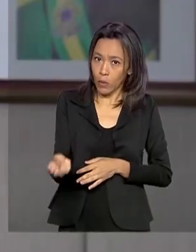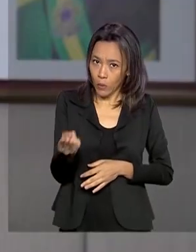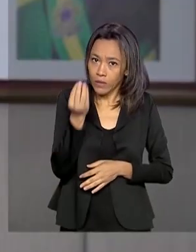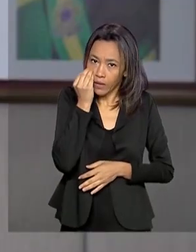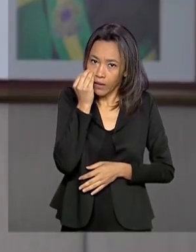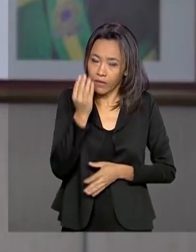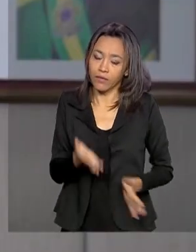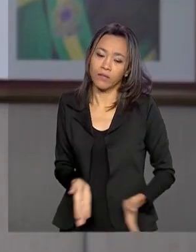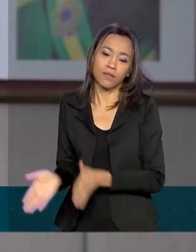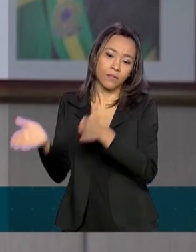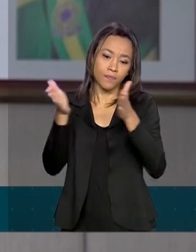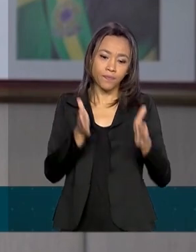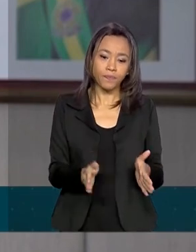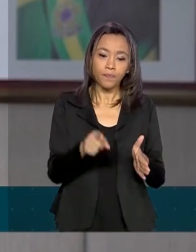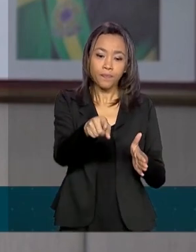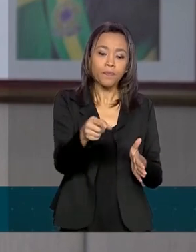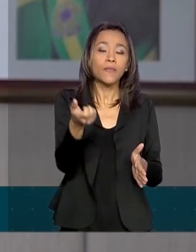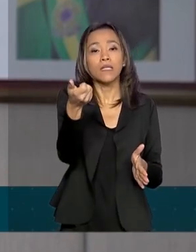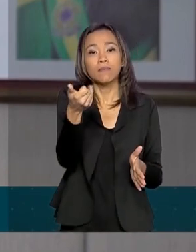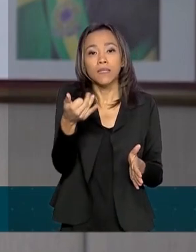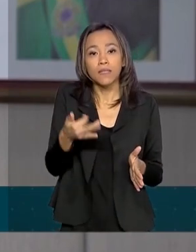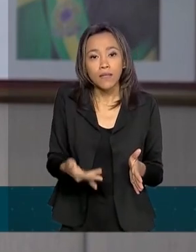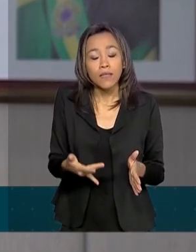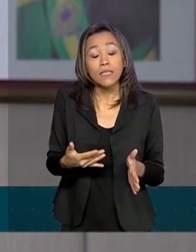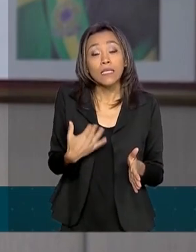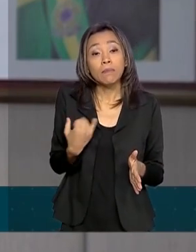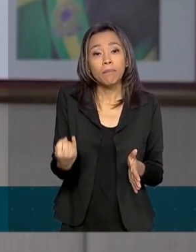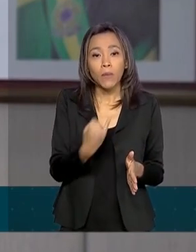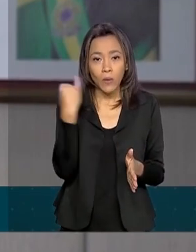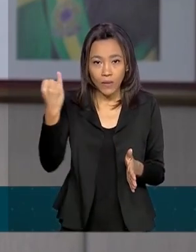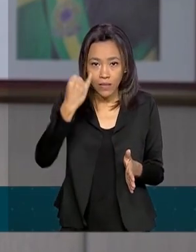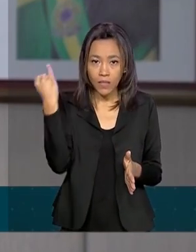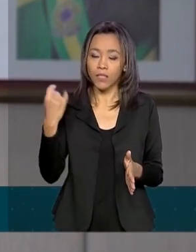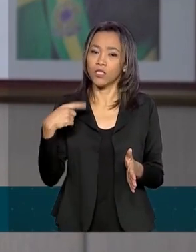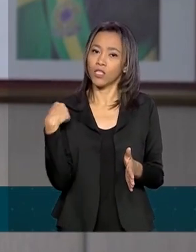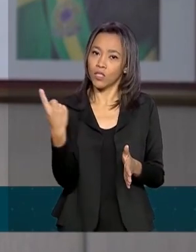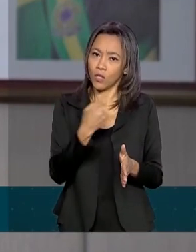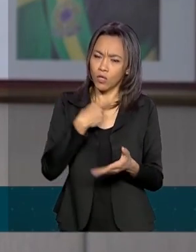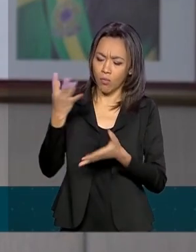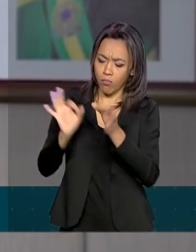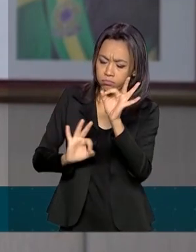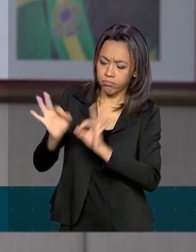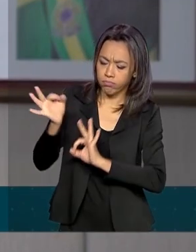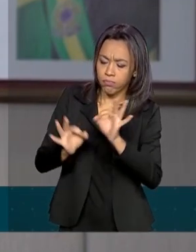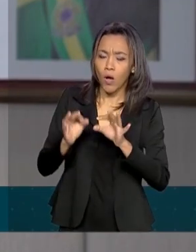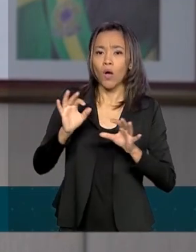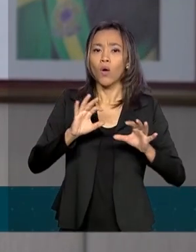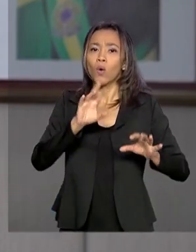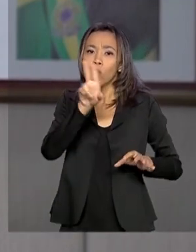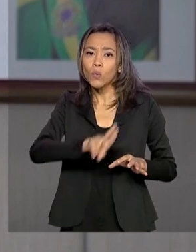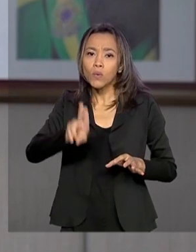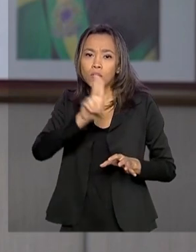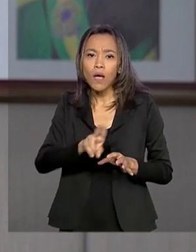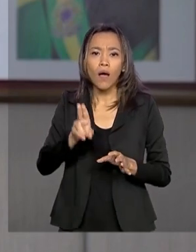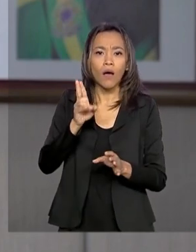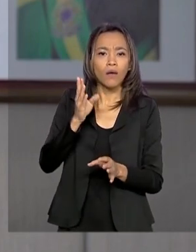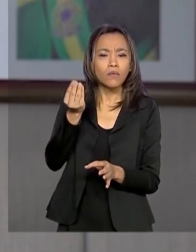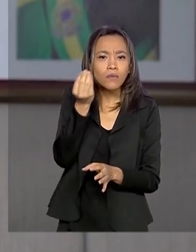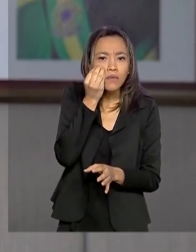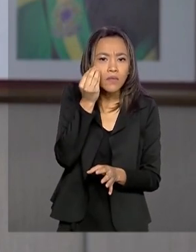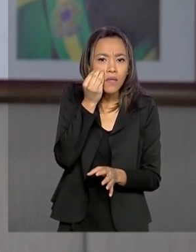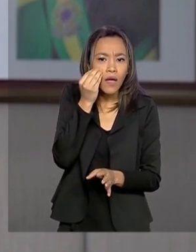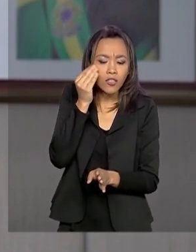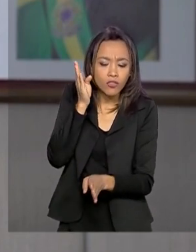Muito importante para o nosso processo que está sendo desenhado de usar os testes para melhor entender a doença, a evolução,